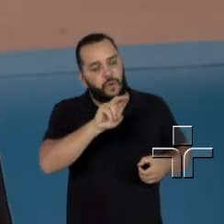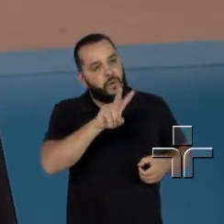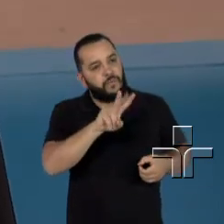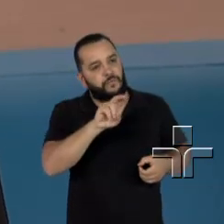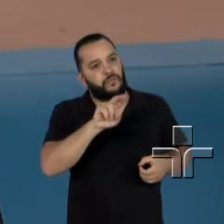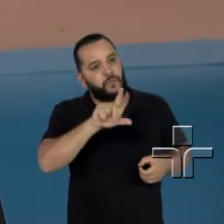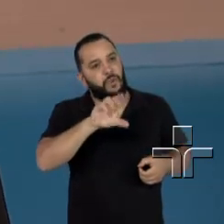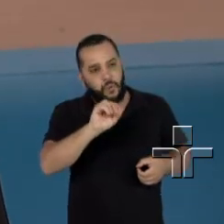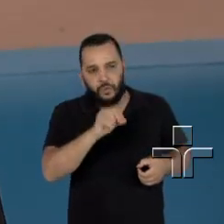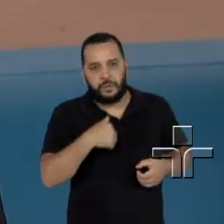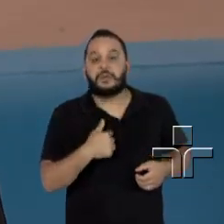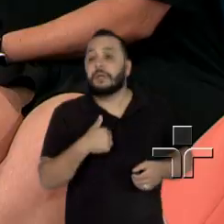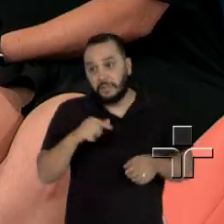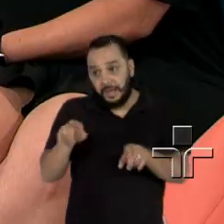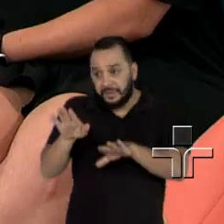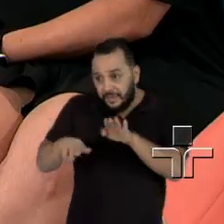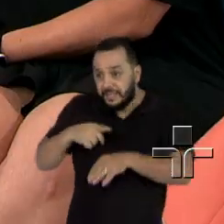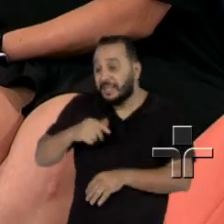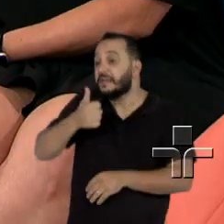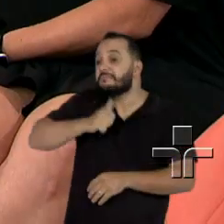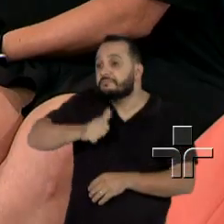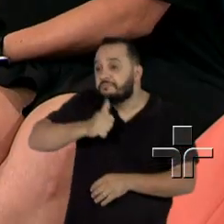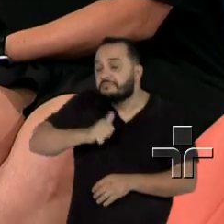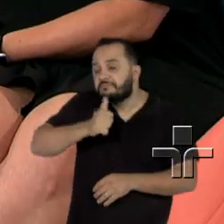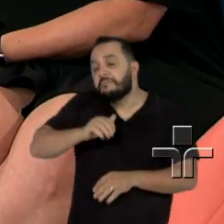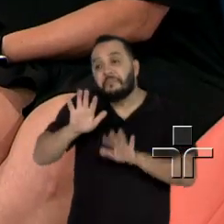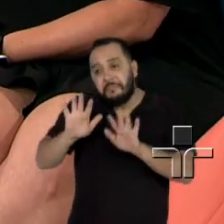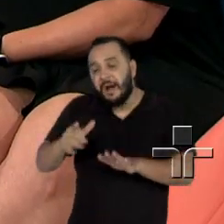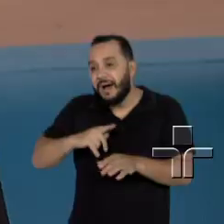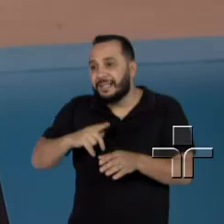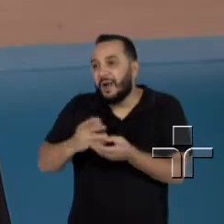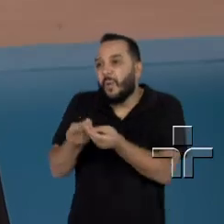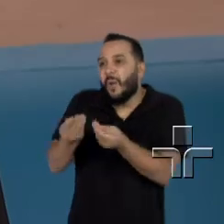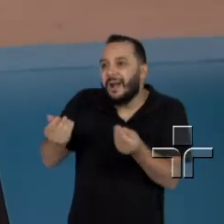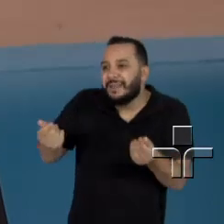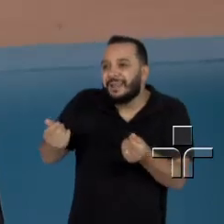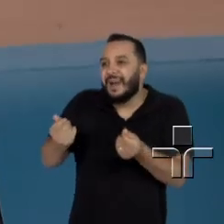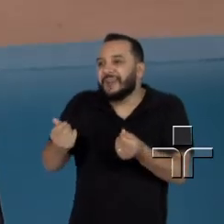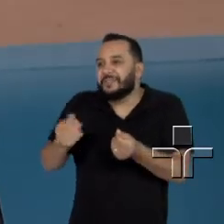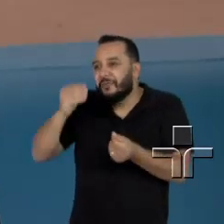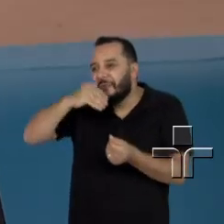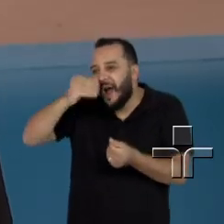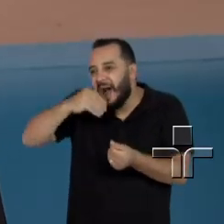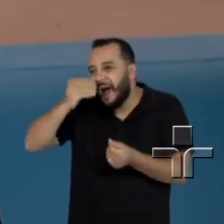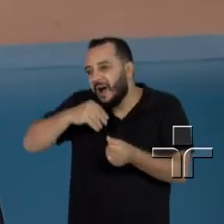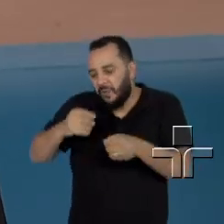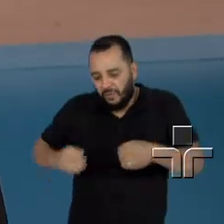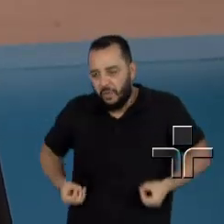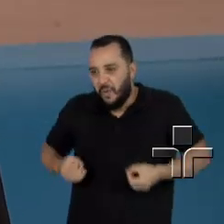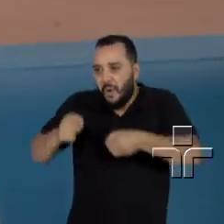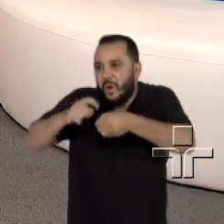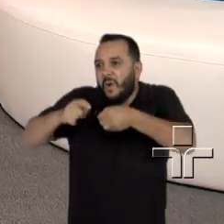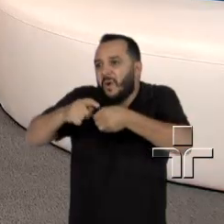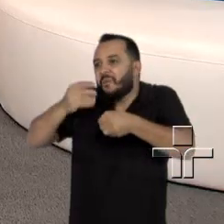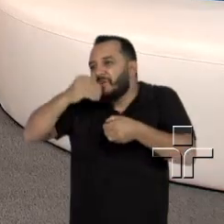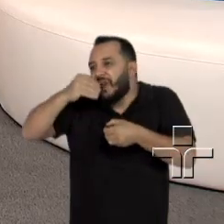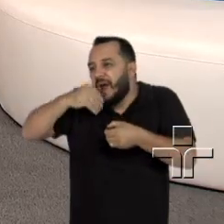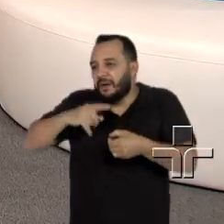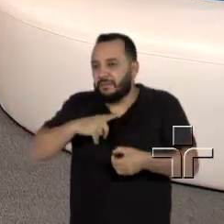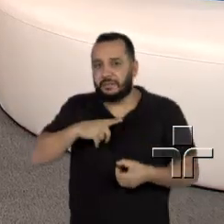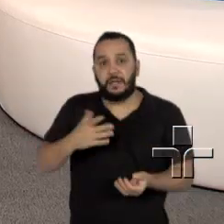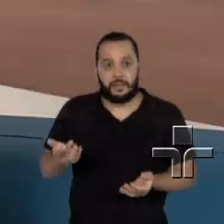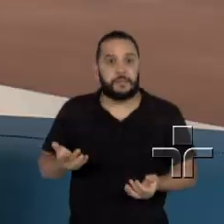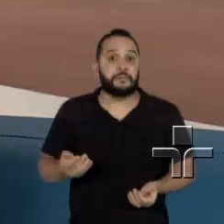pequena quantidade de óvulos e de uma qualidade ainda gente tem uma certa dificuldade de evolução natural. E como é que foi Minha minha